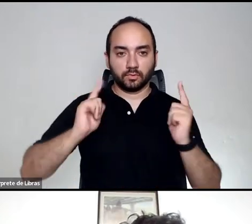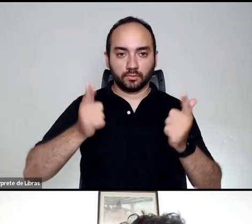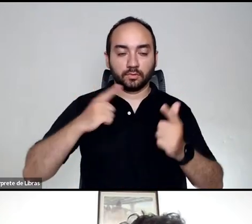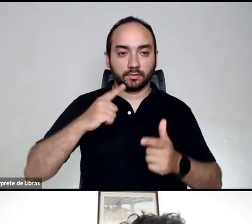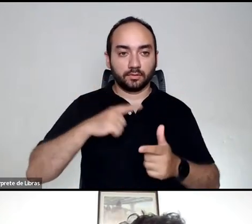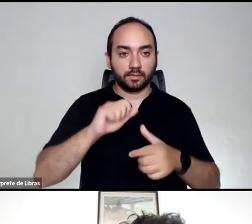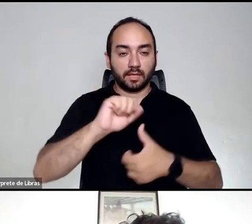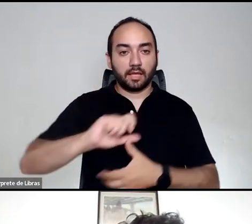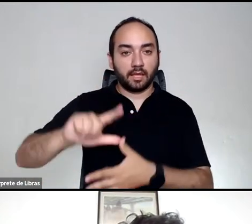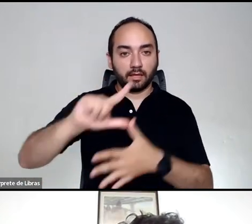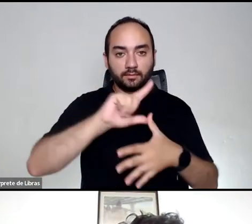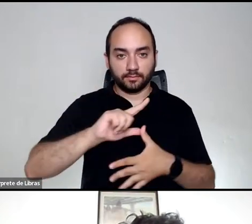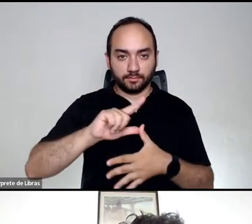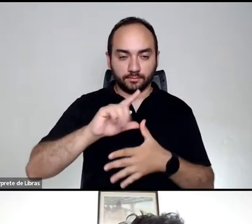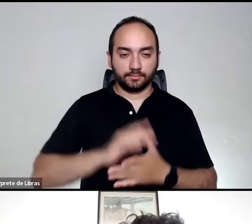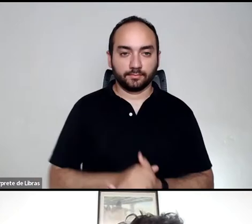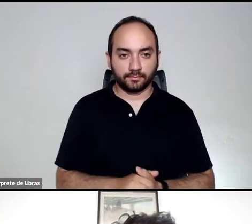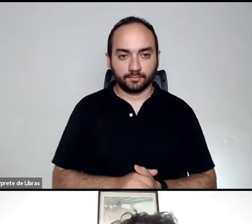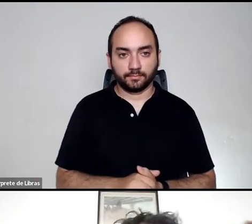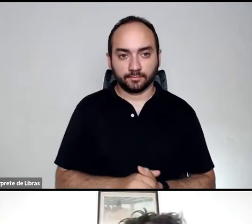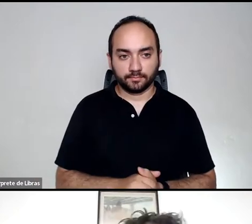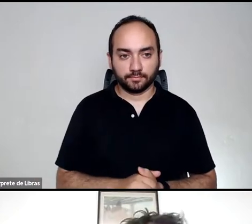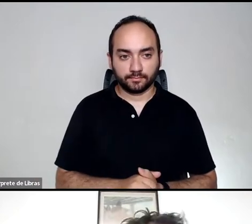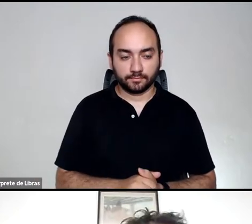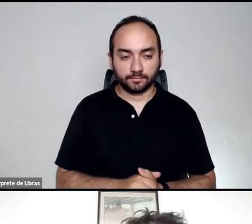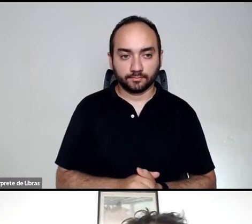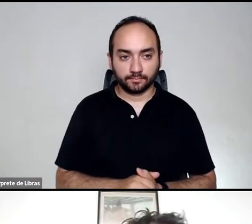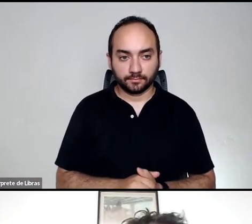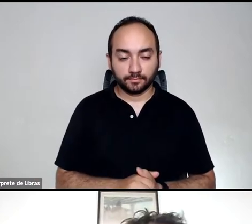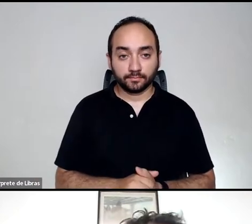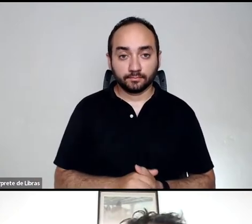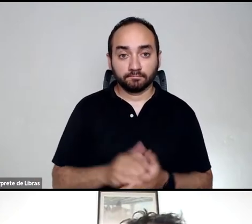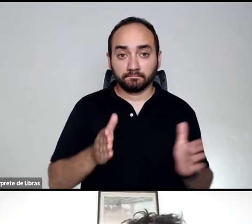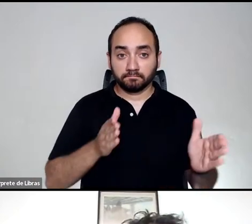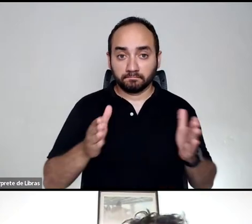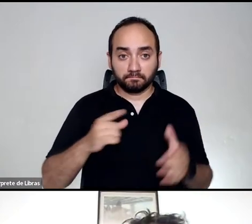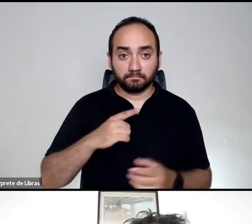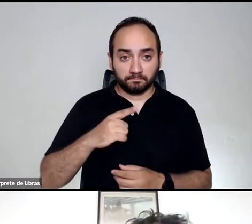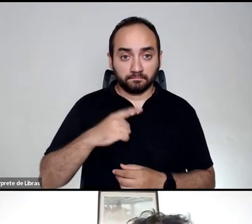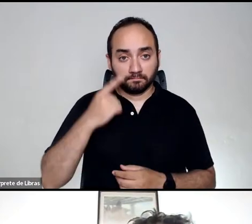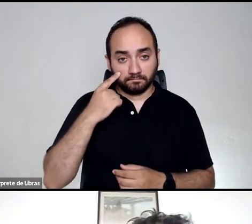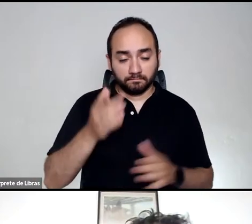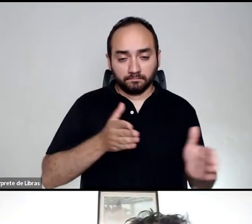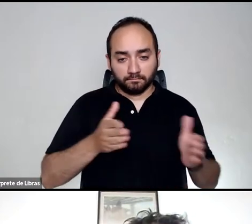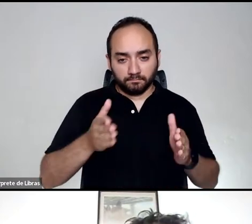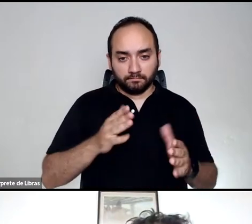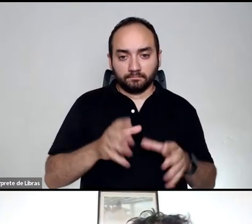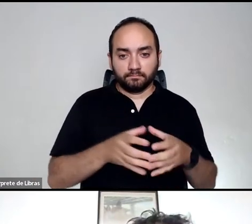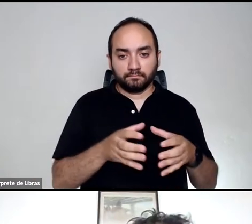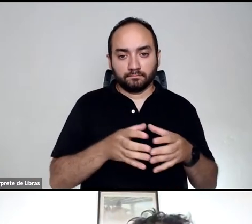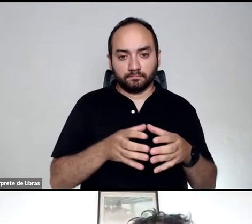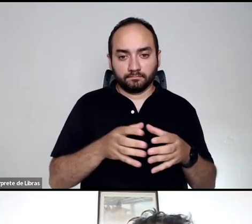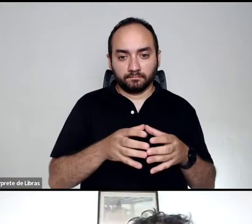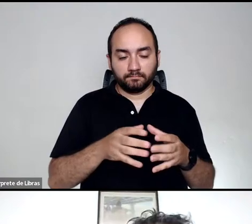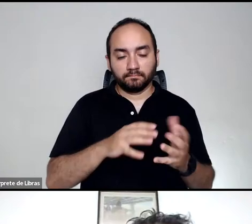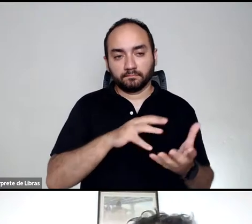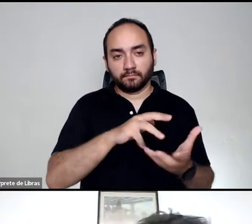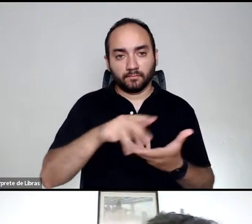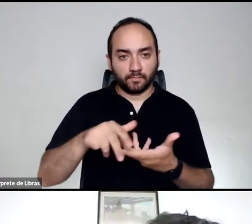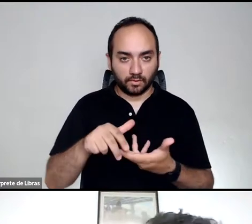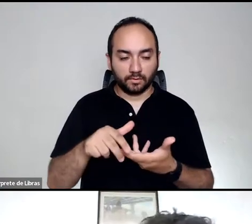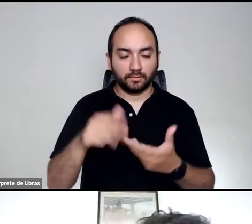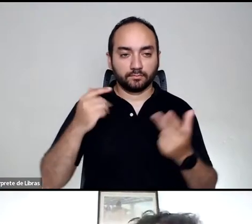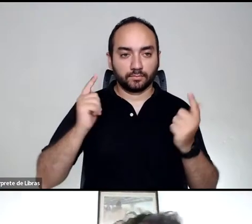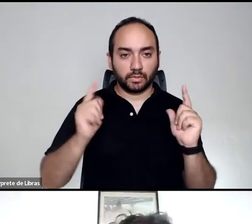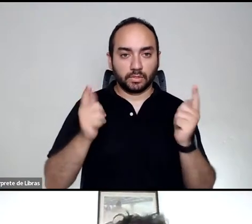na América Latina, que é um periódico da Associação da Organização Mundial do Lazer. Então,